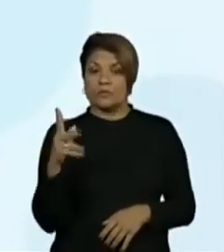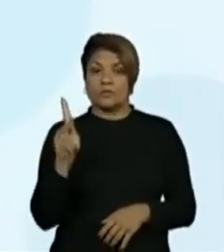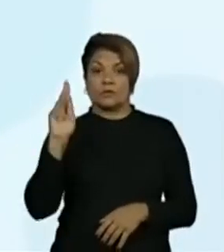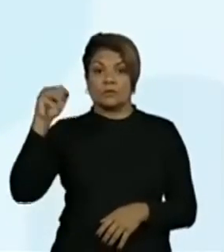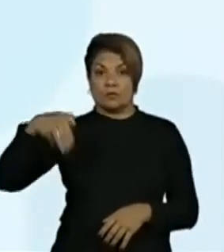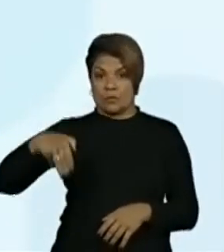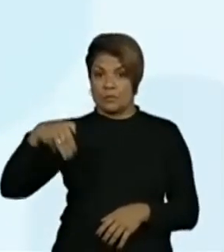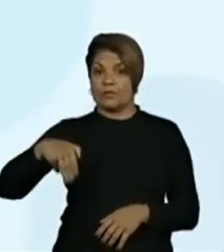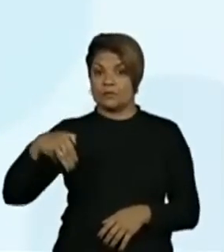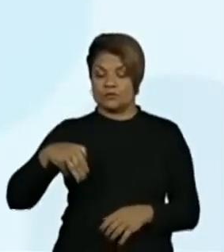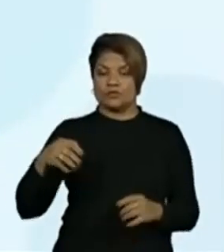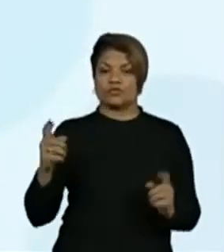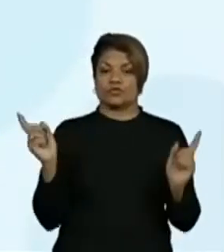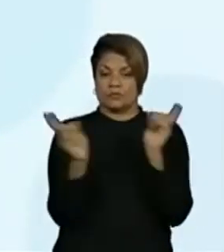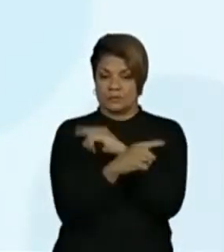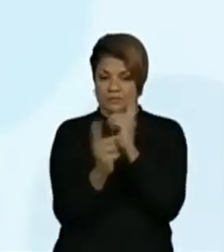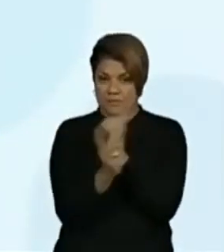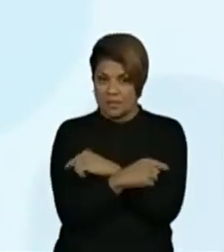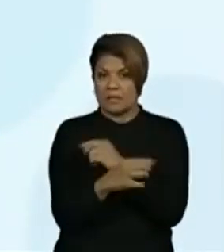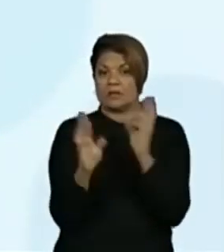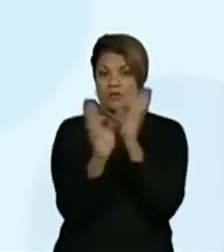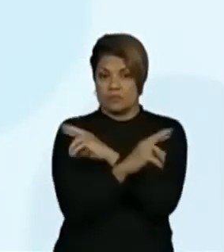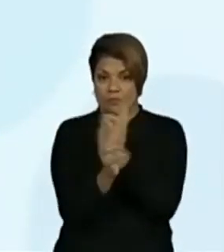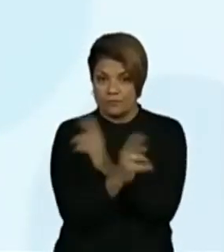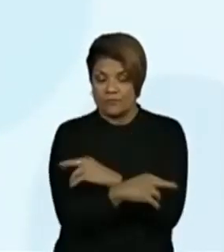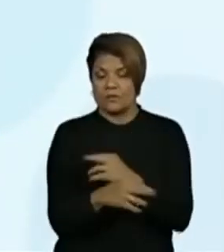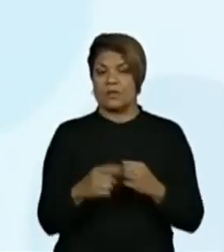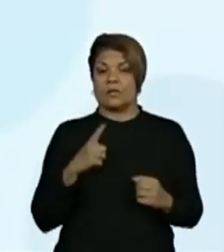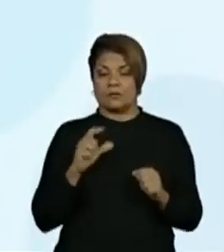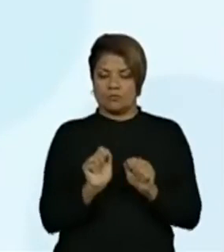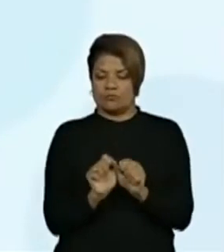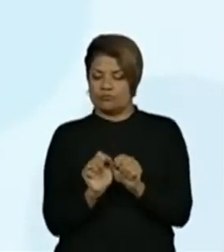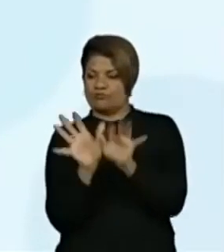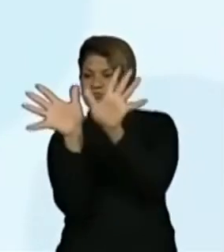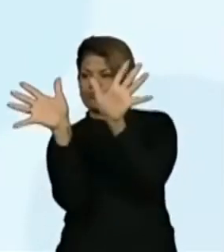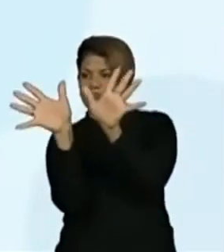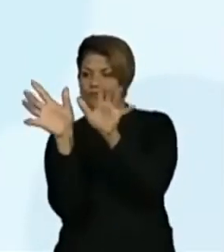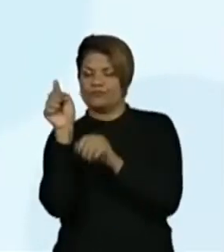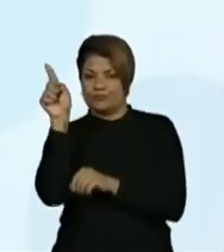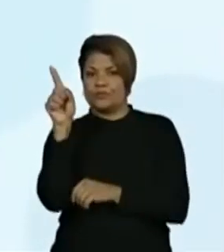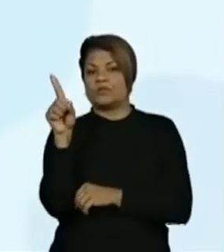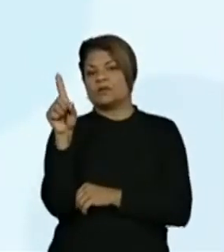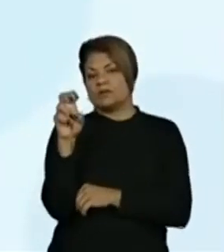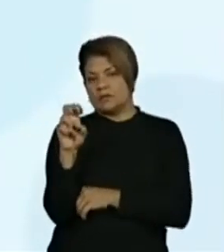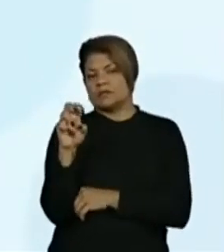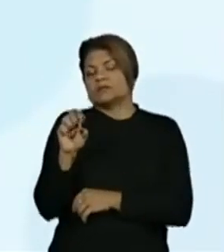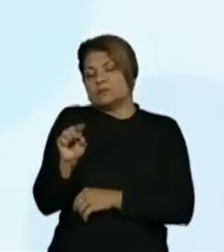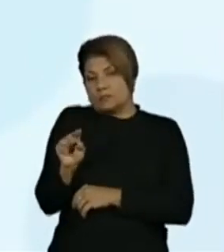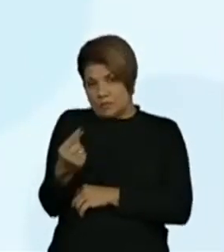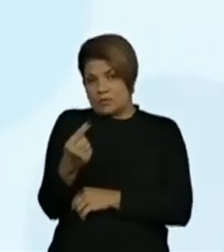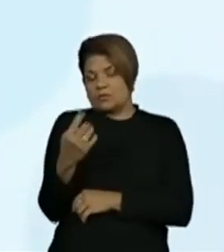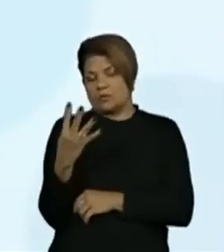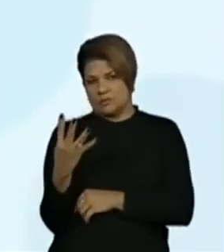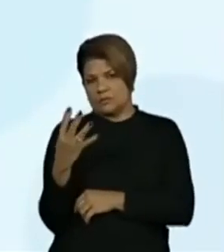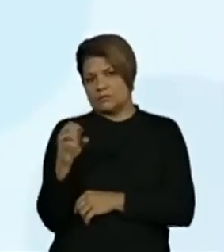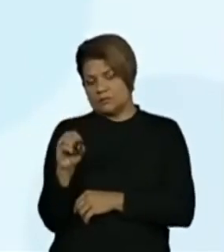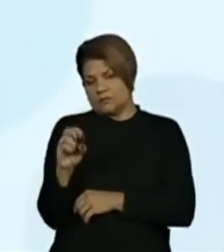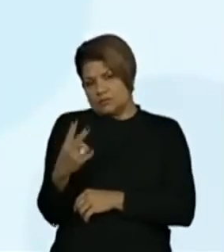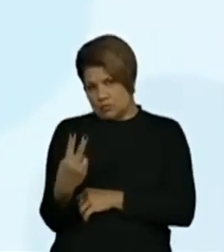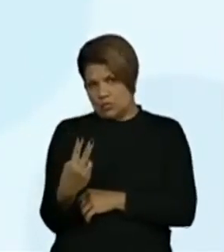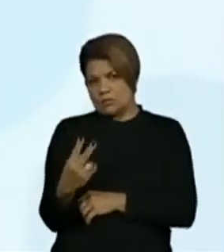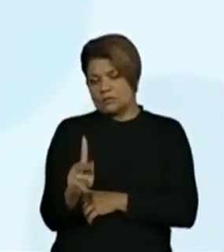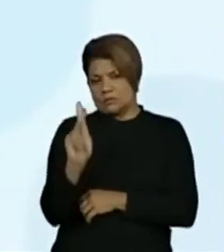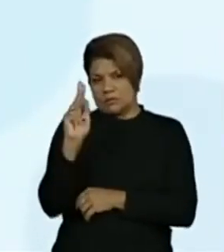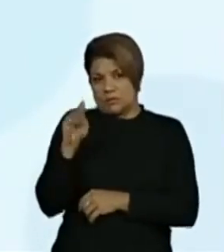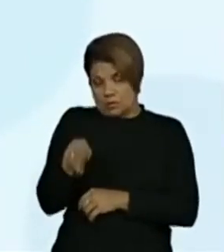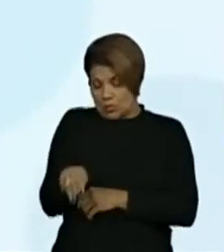rodovias, que estão distribuídos da seguinte forma. Quinze mil quatrocentos e dois quilômetros de